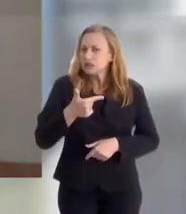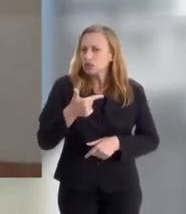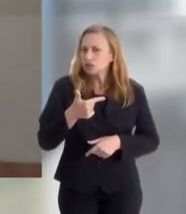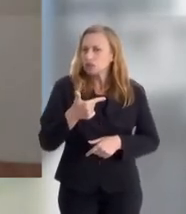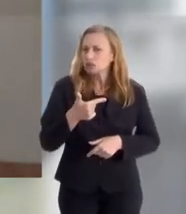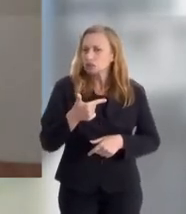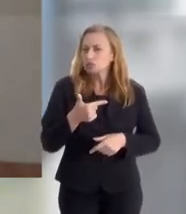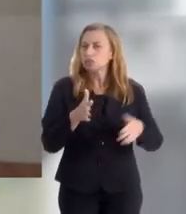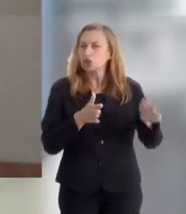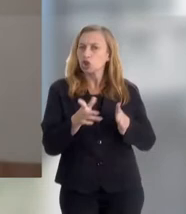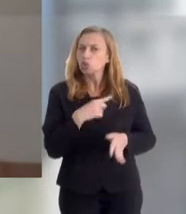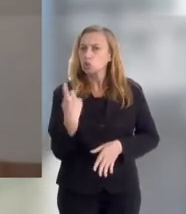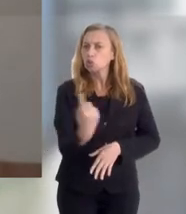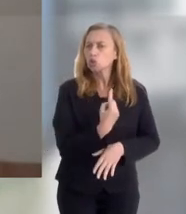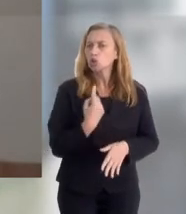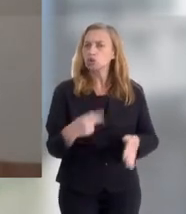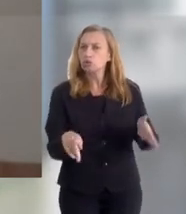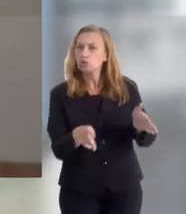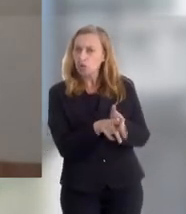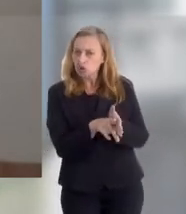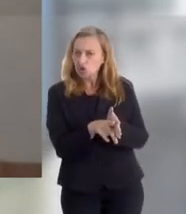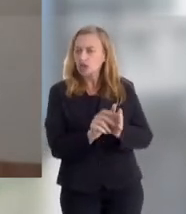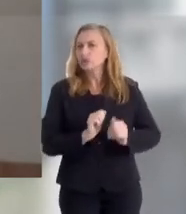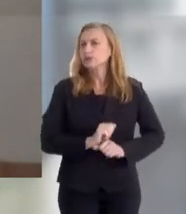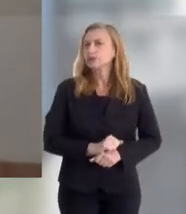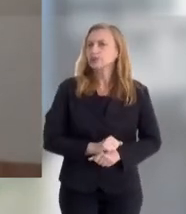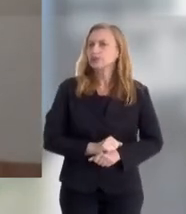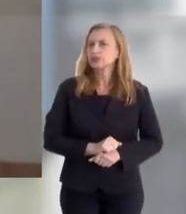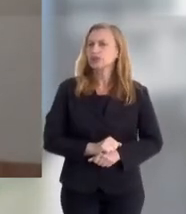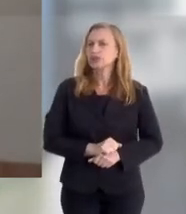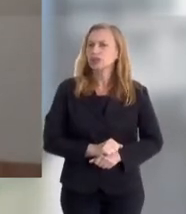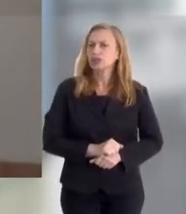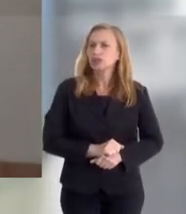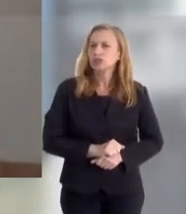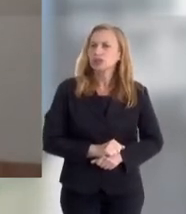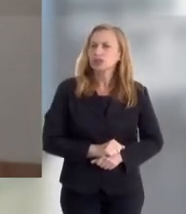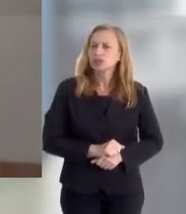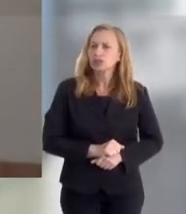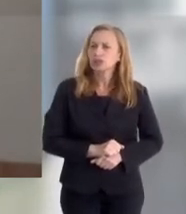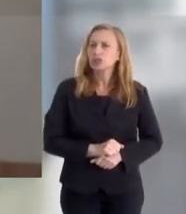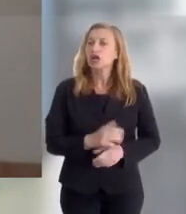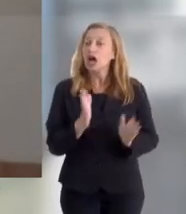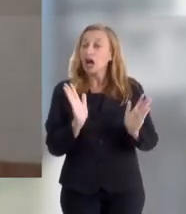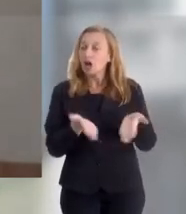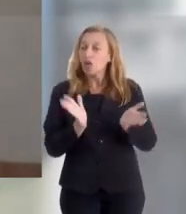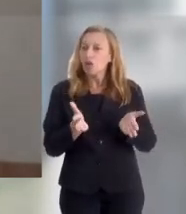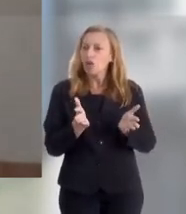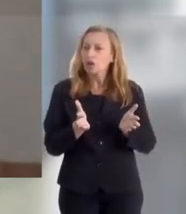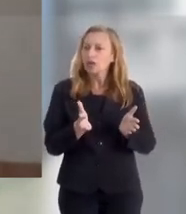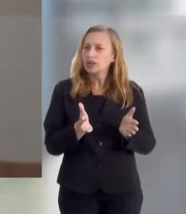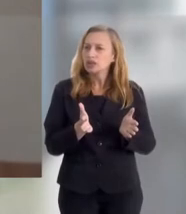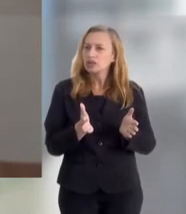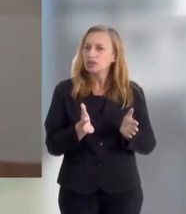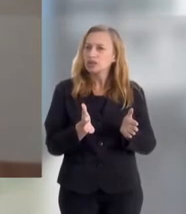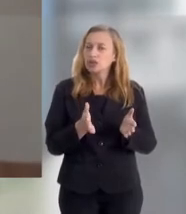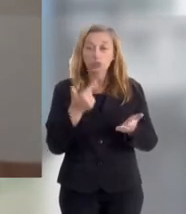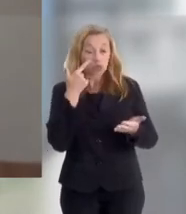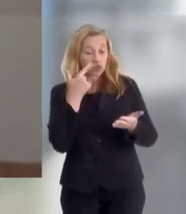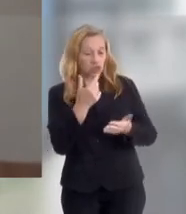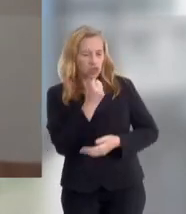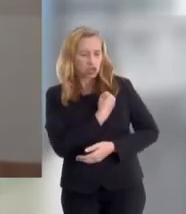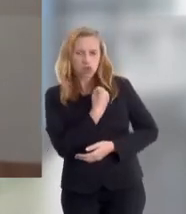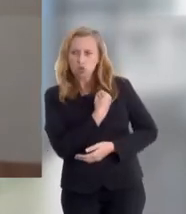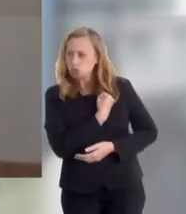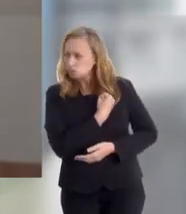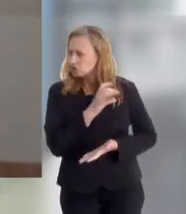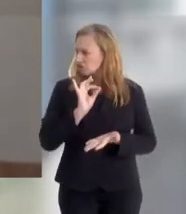É segunda etapa do nosso projeto, Drogas quanto custa proibir, né? E estamos... Lançamos agora com essas...